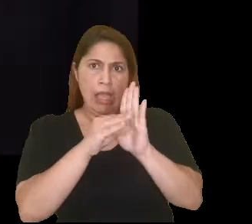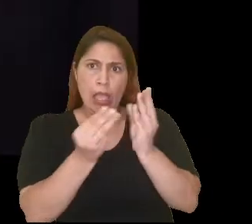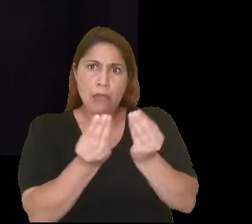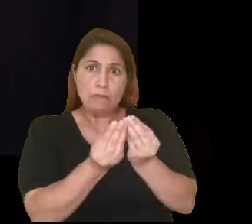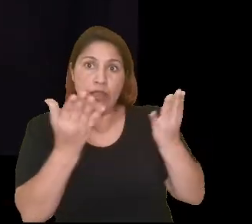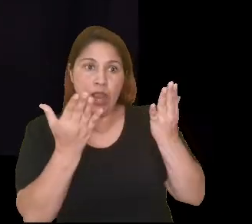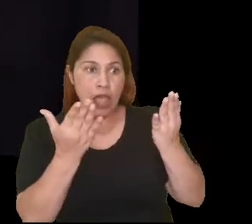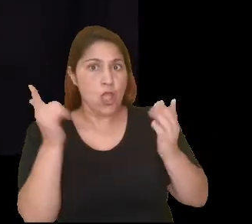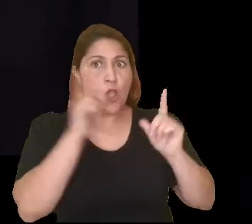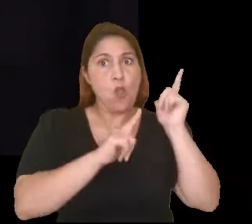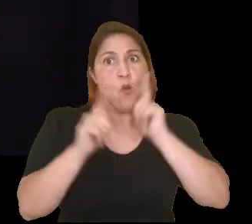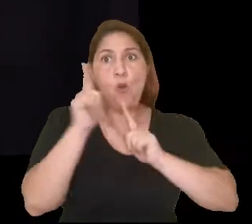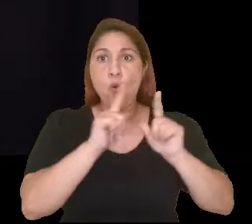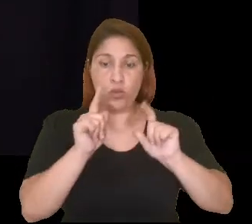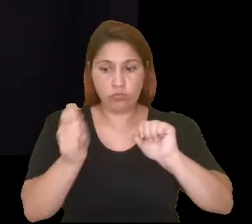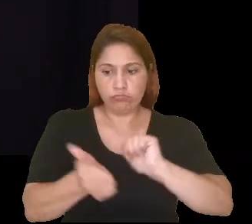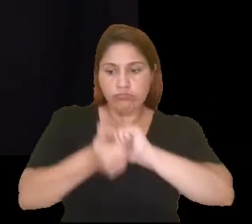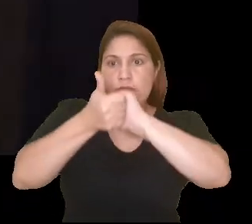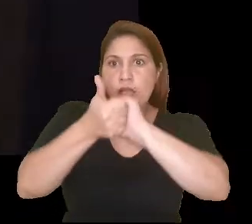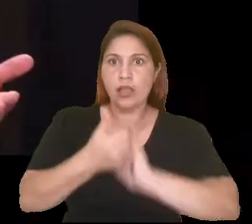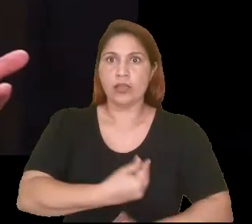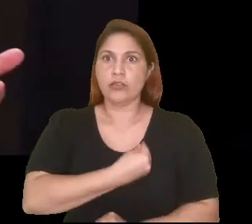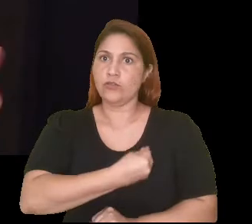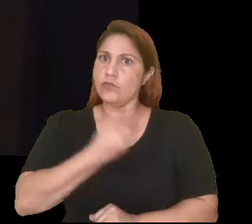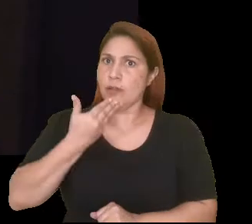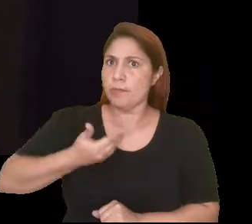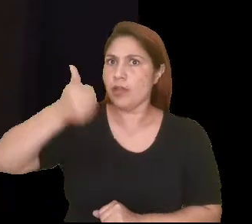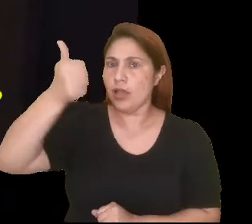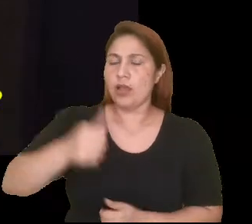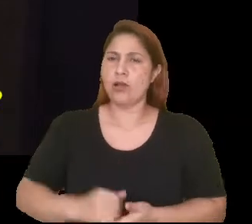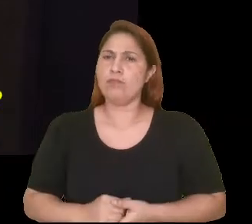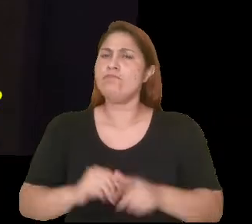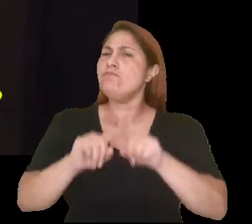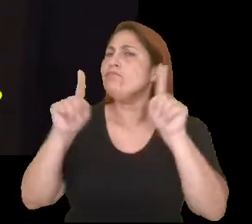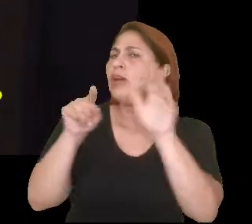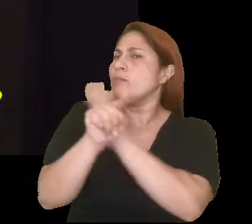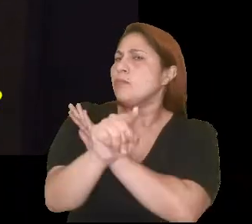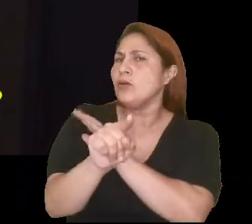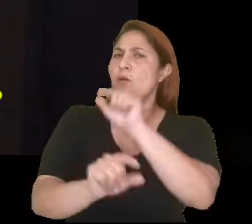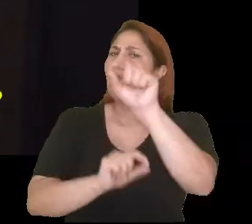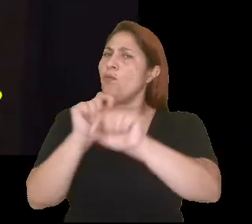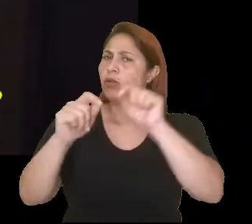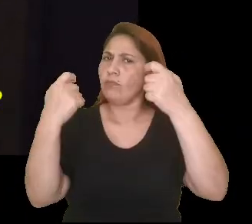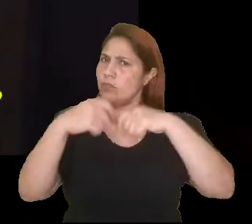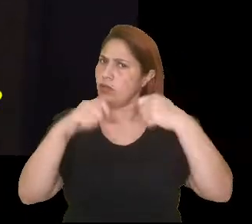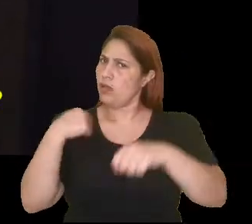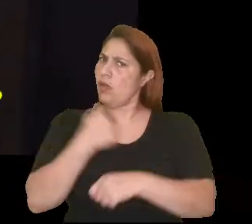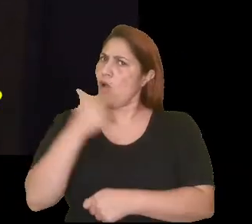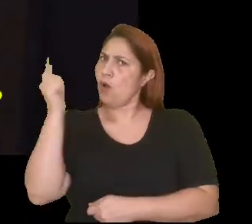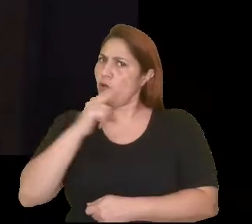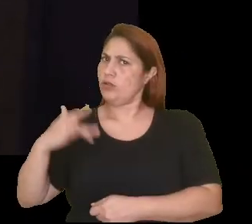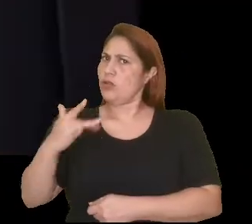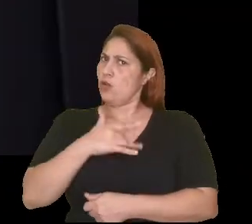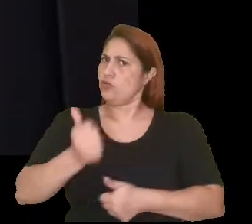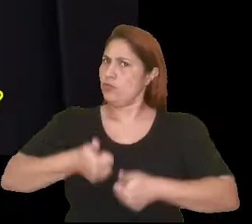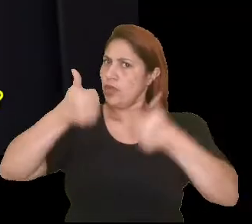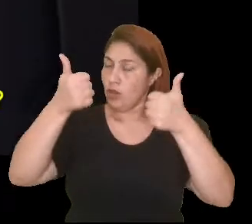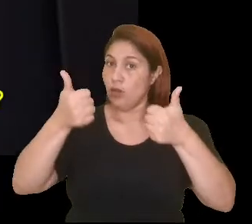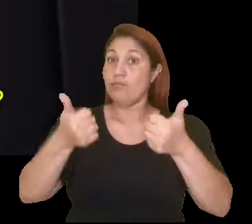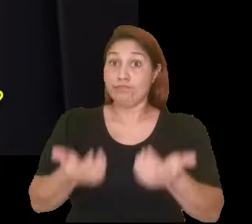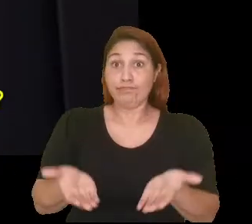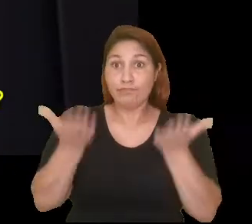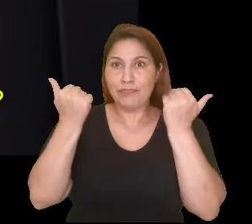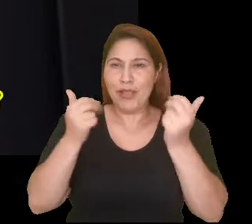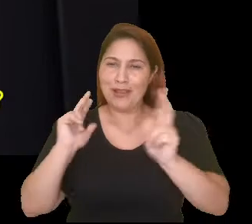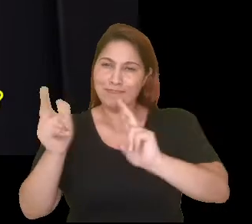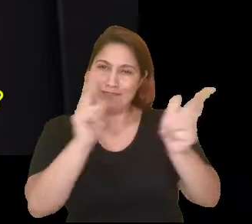para se melhorar a qualidade de vida. Mas afinal de contas, o que é preciso para termos uma saúde melhor? Bora